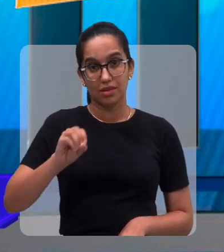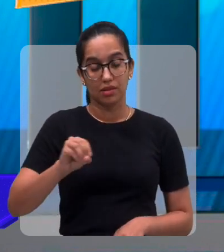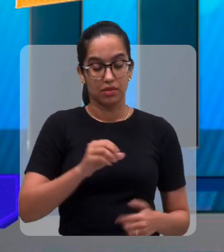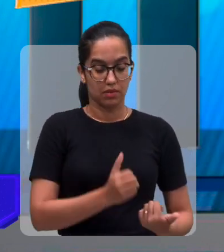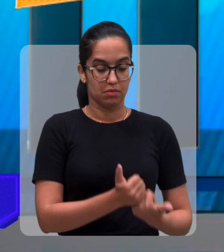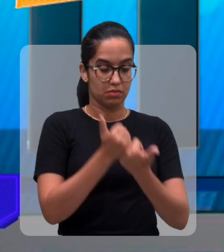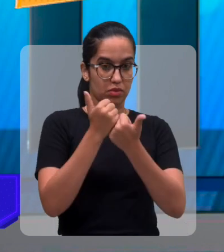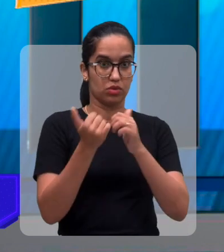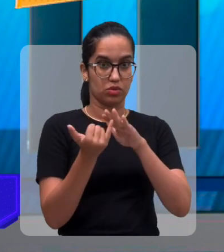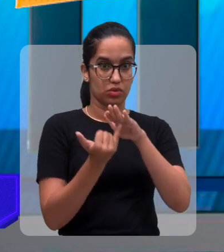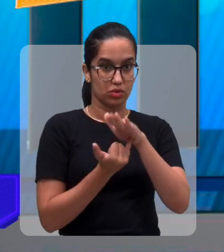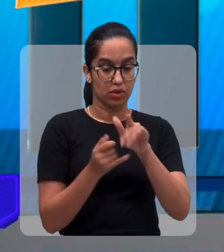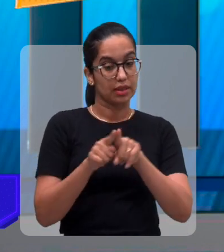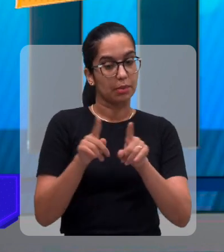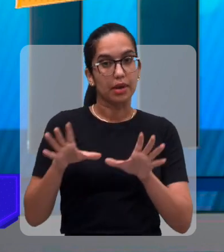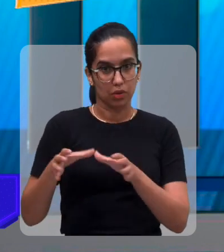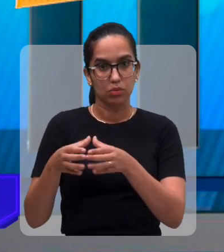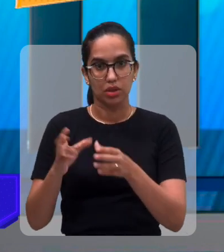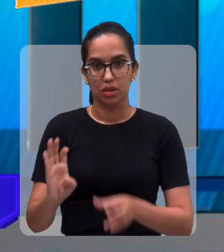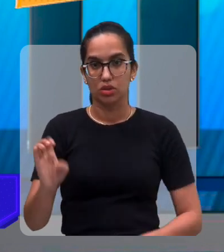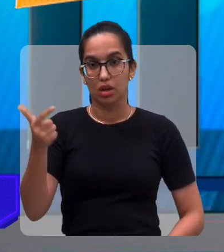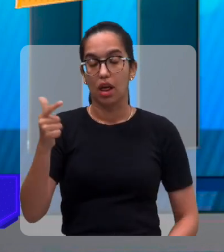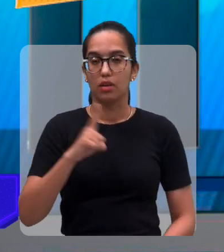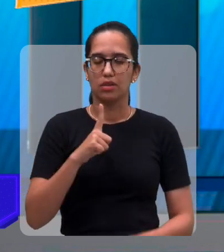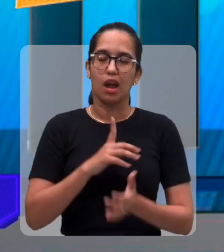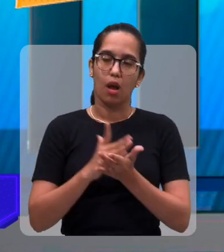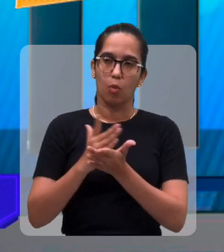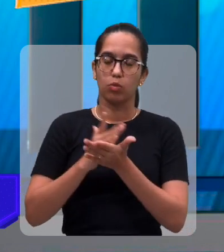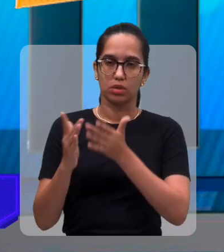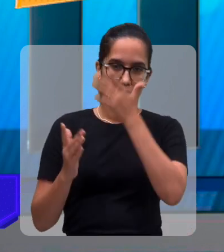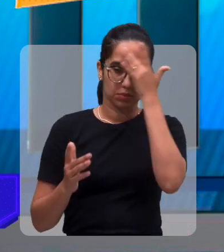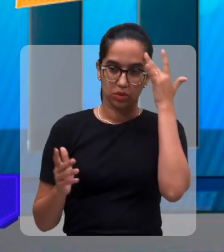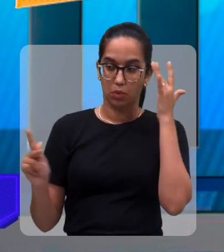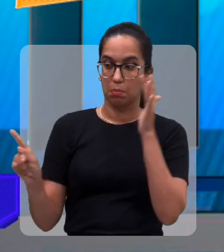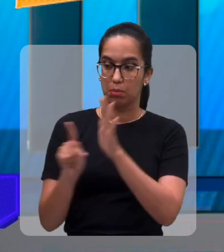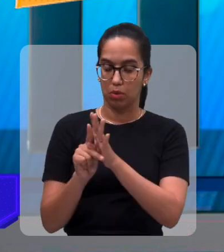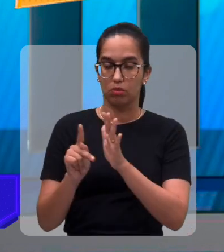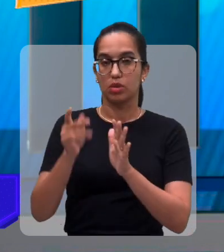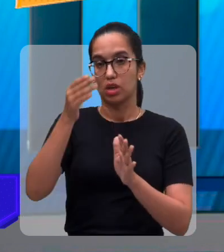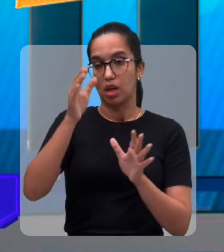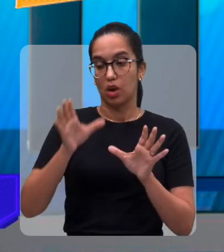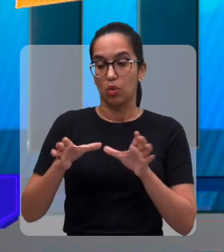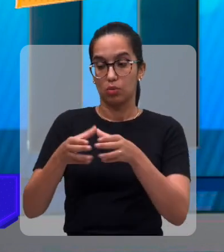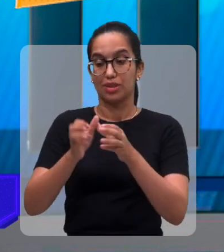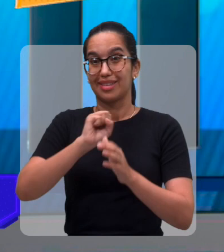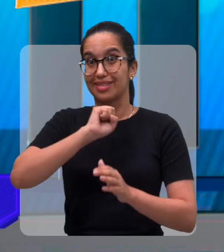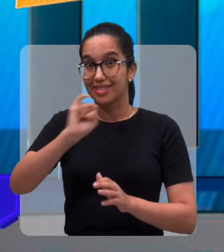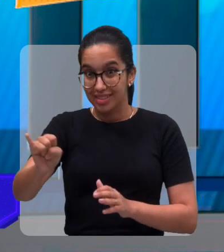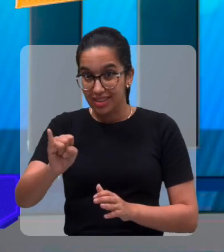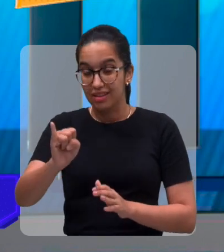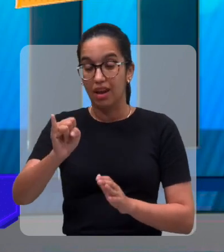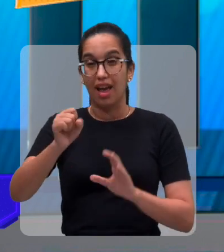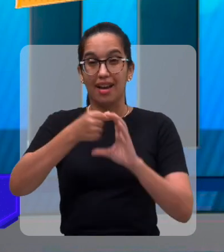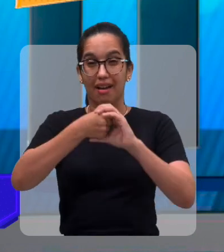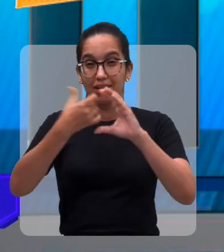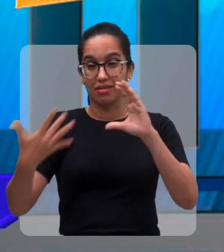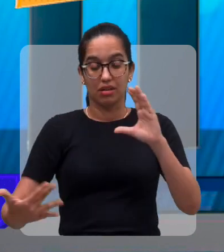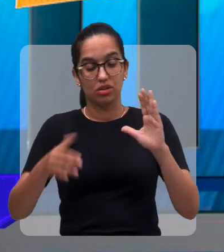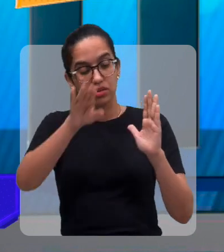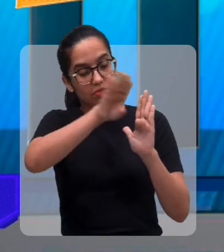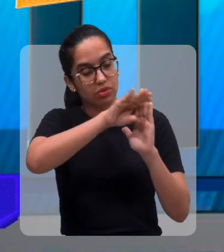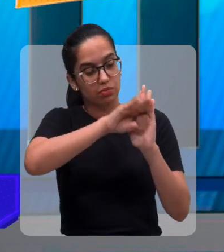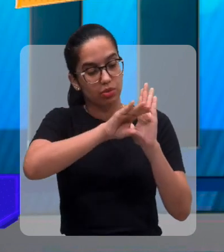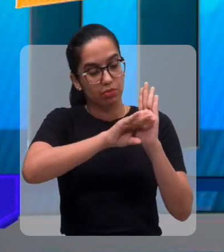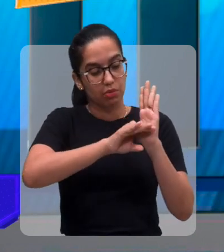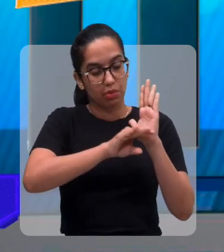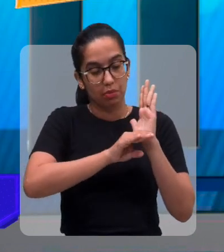entidades e apoio também a comunidade, né? Tem algumas pessoas da comunidade que, preenchendo o critério que